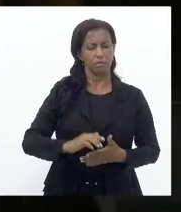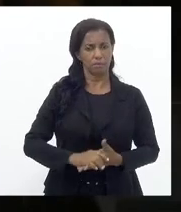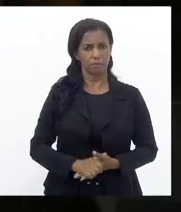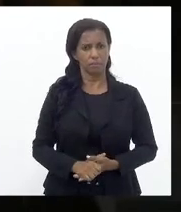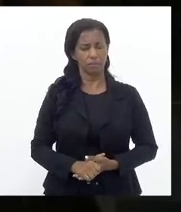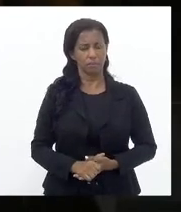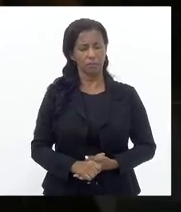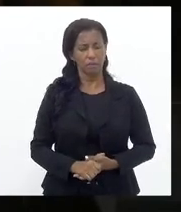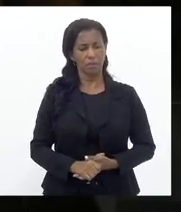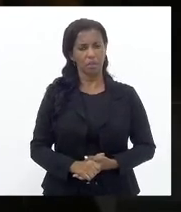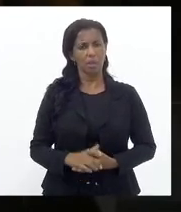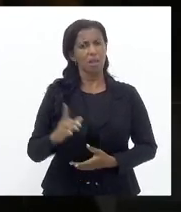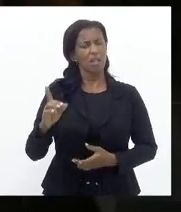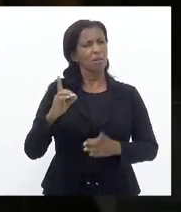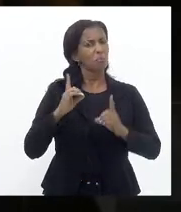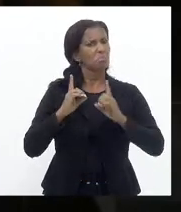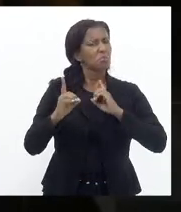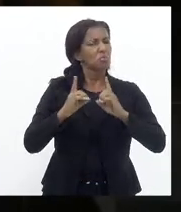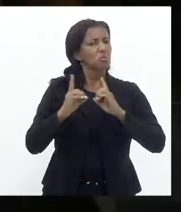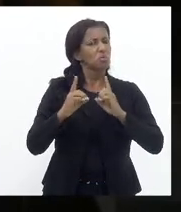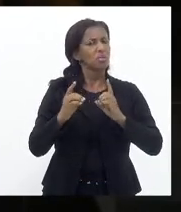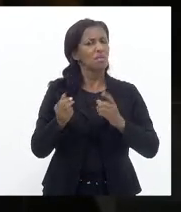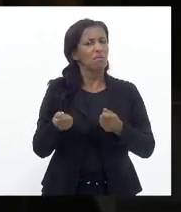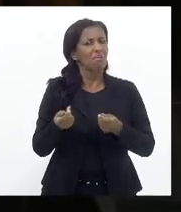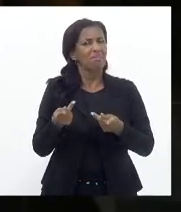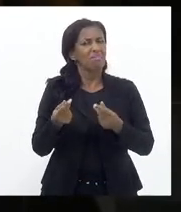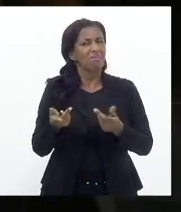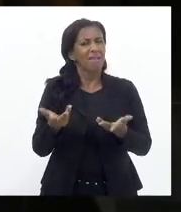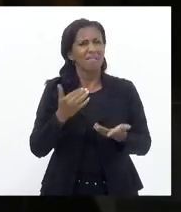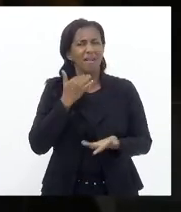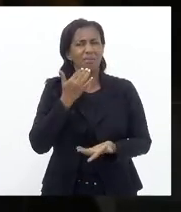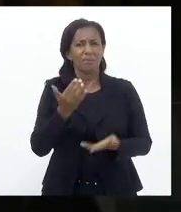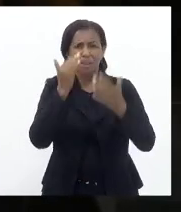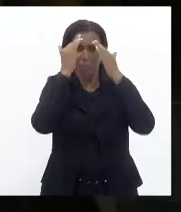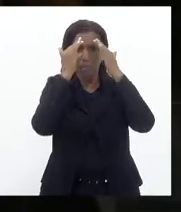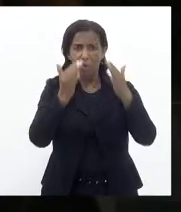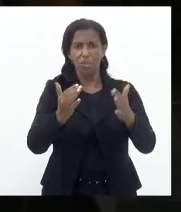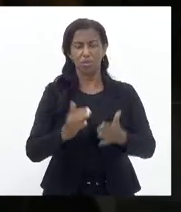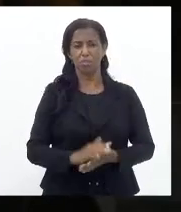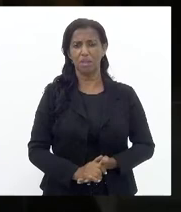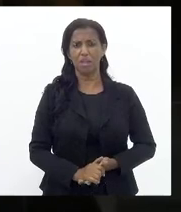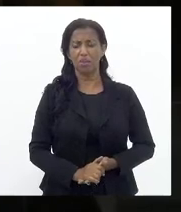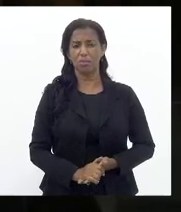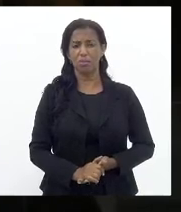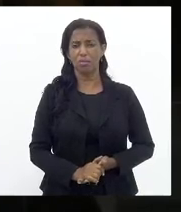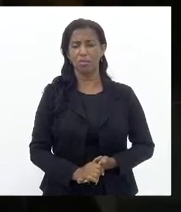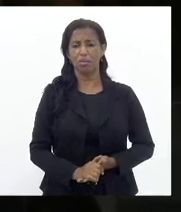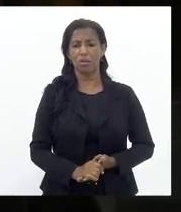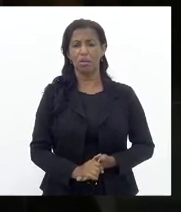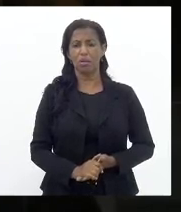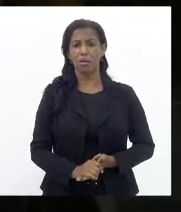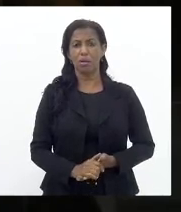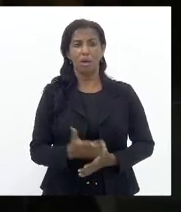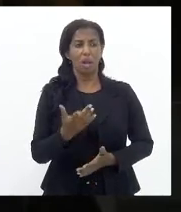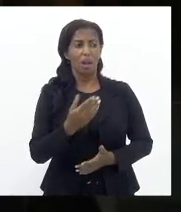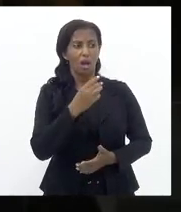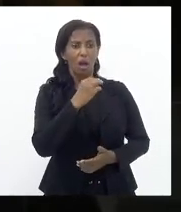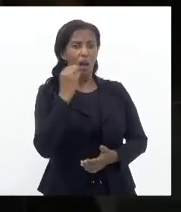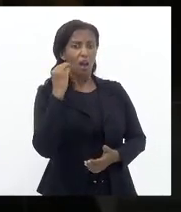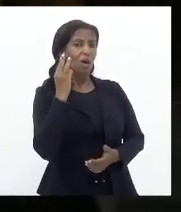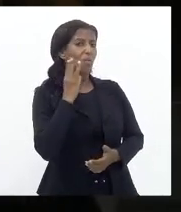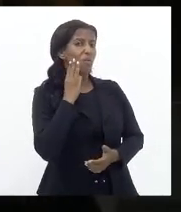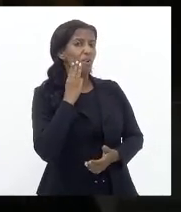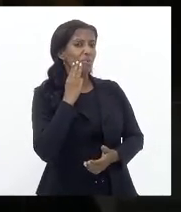Ele veio Numa discussão Que nada tinha a ver E aqui o meu respeito Por exemplo Ao deputado Que me antecedeu O deputado Valdeck Nós pensamos